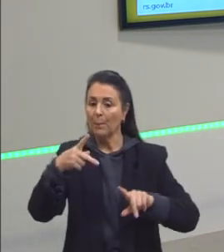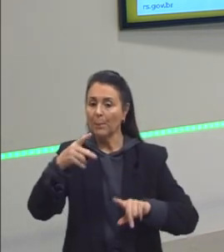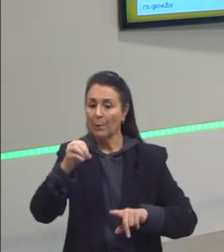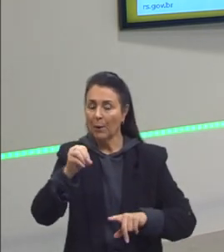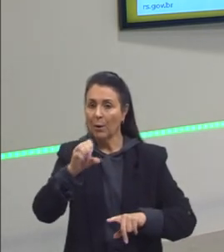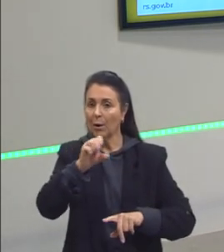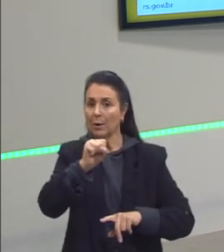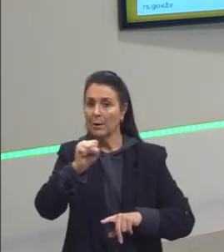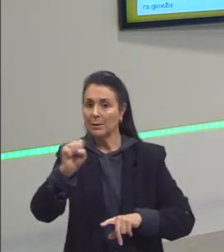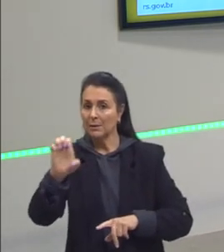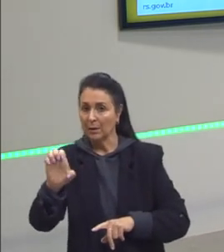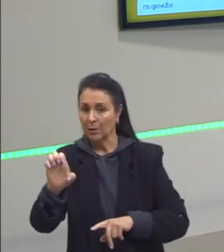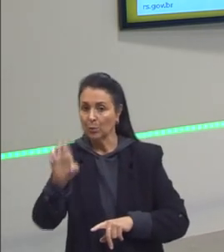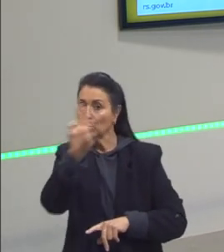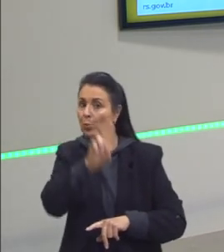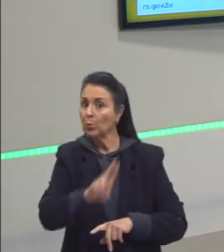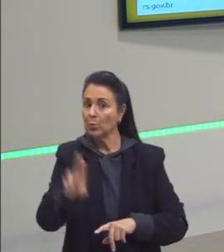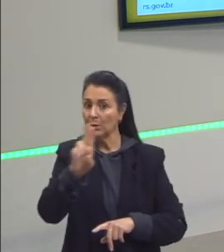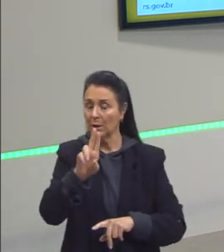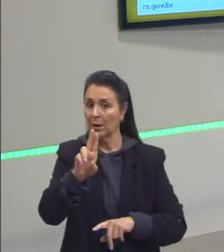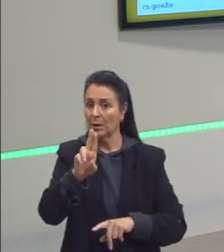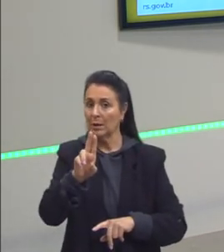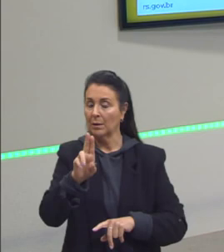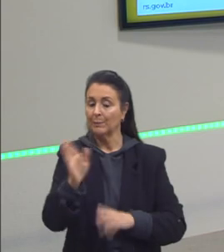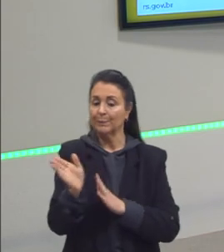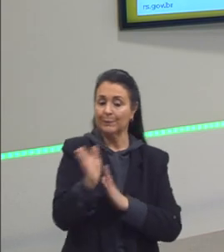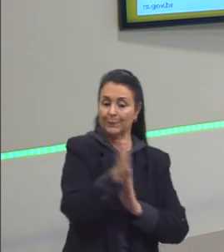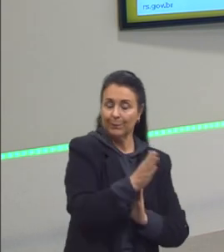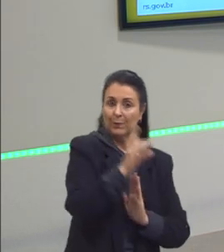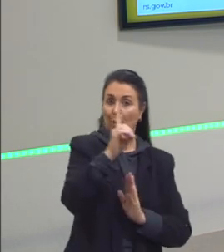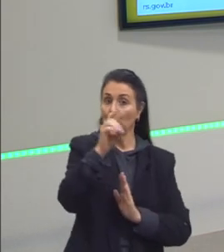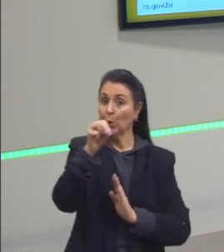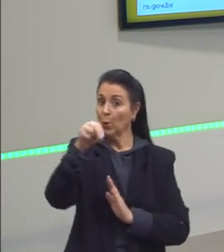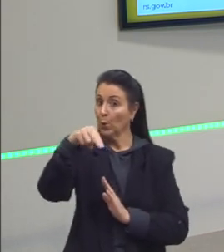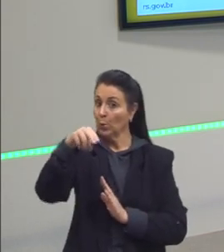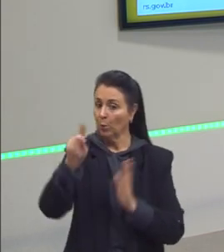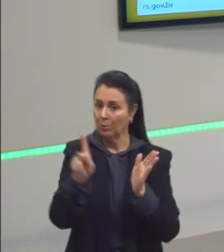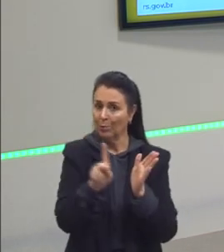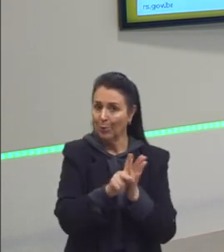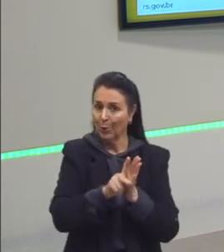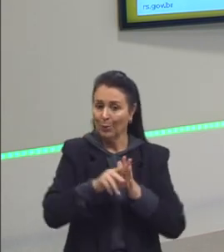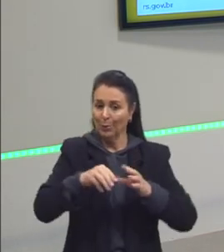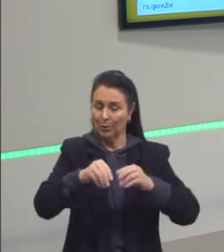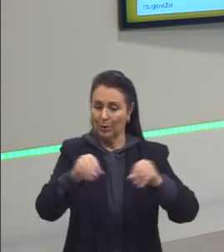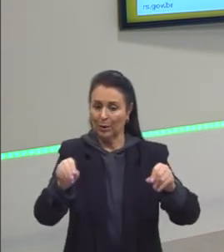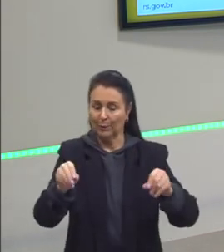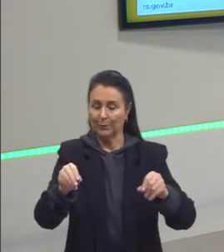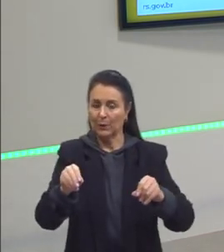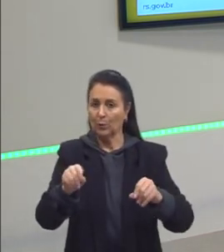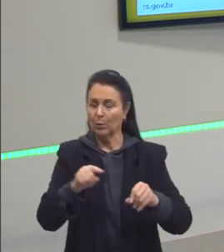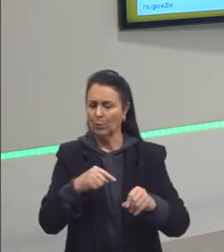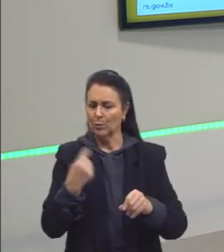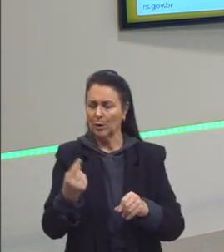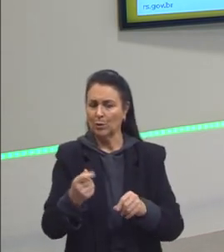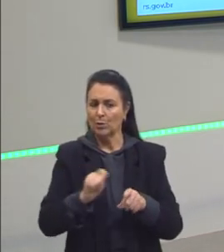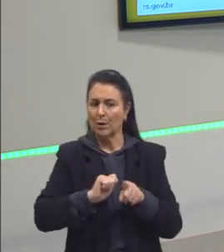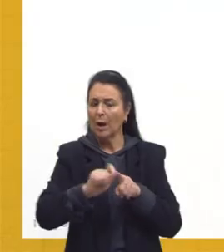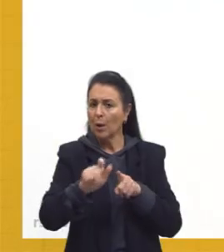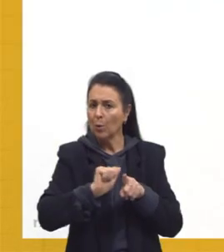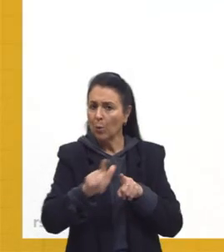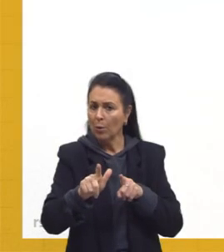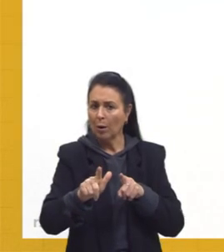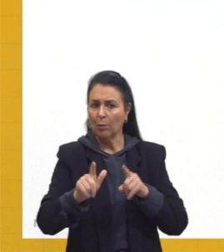usa essa terra. Dono é aquele que tem a propriedade da terra. Então, quando a gente aluga, por exemplo, um imóvel,